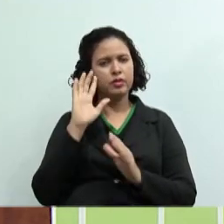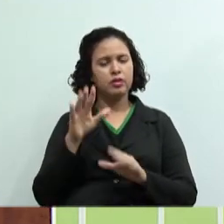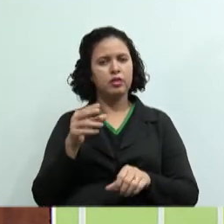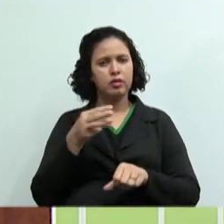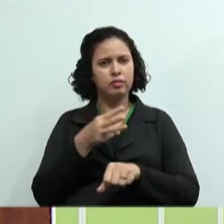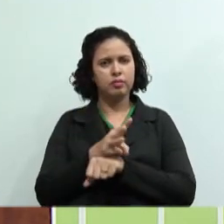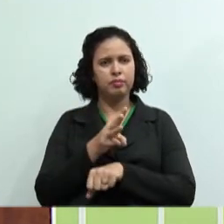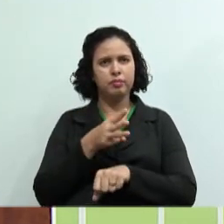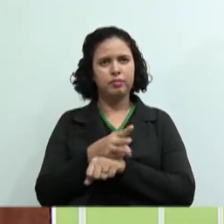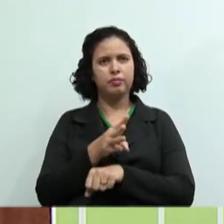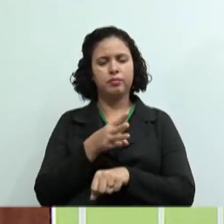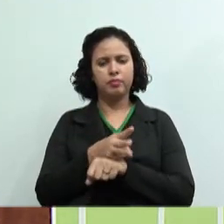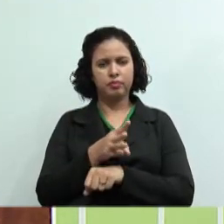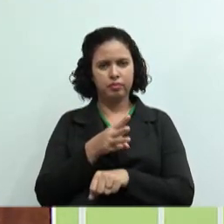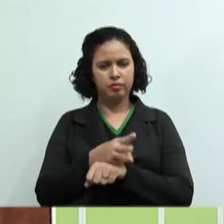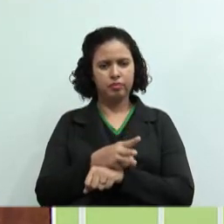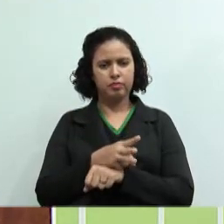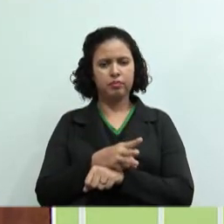todo esse material.